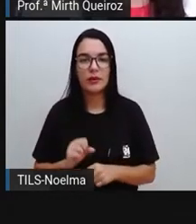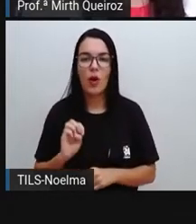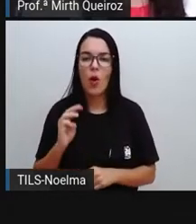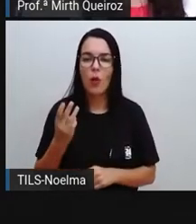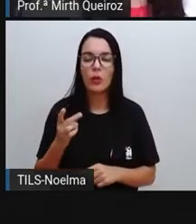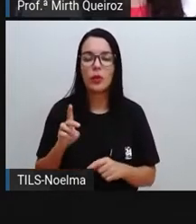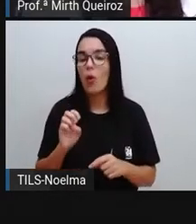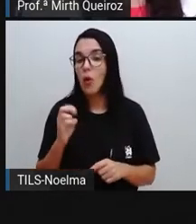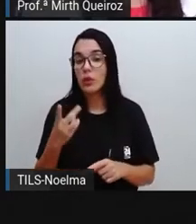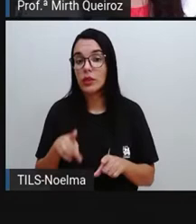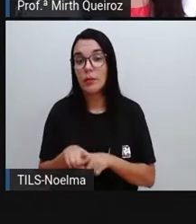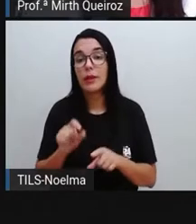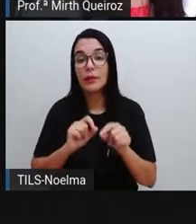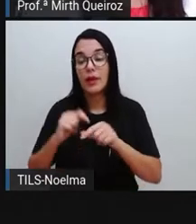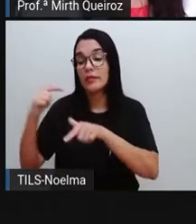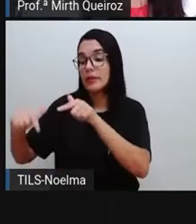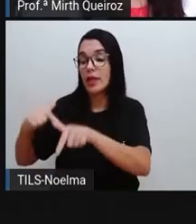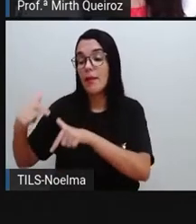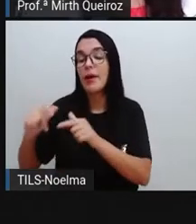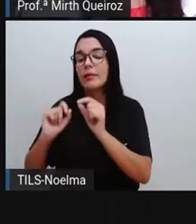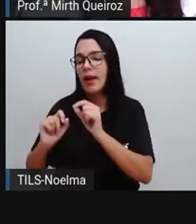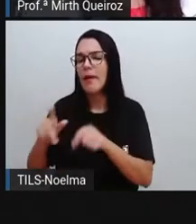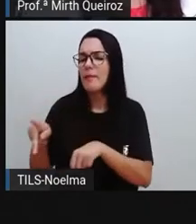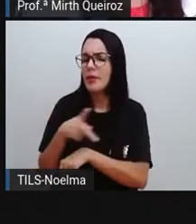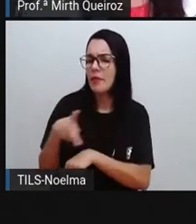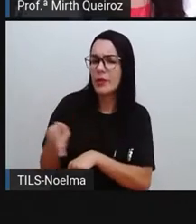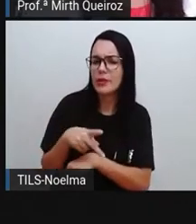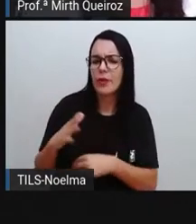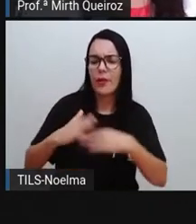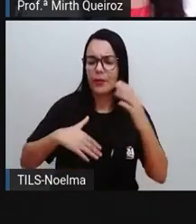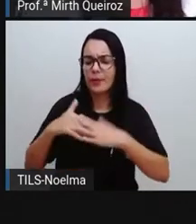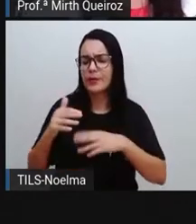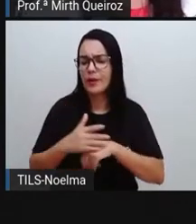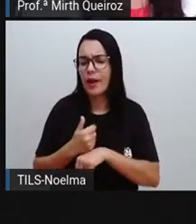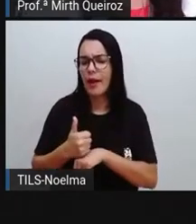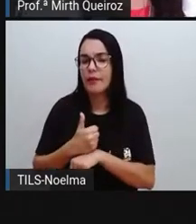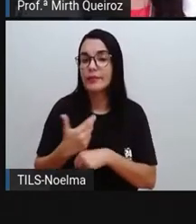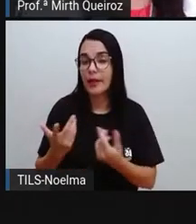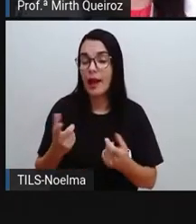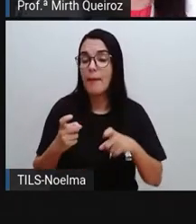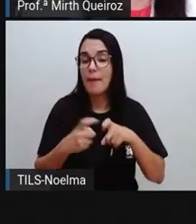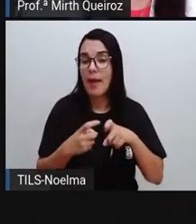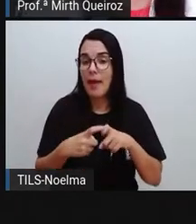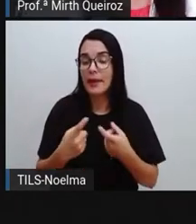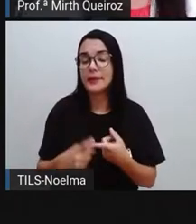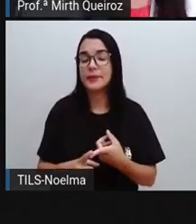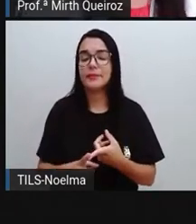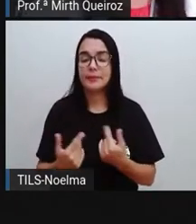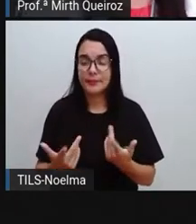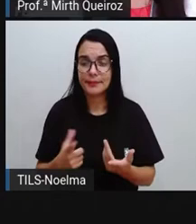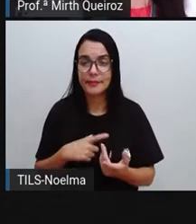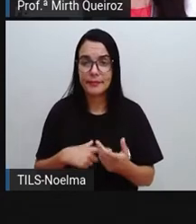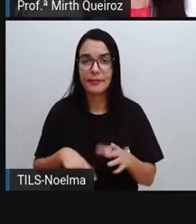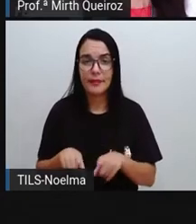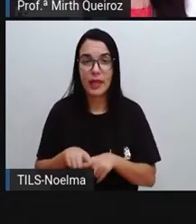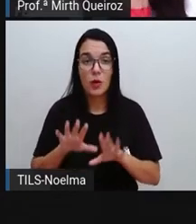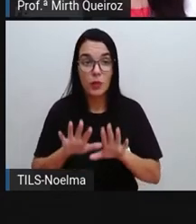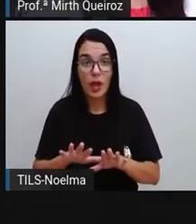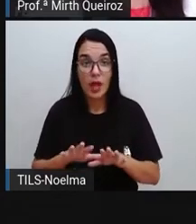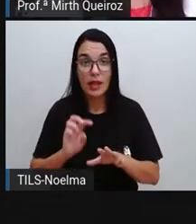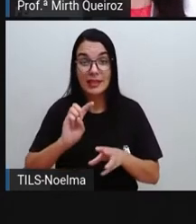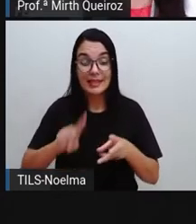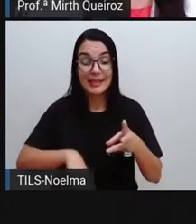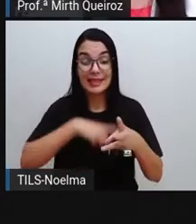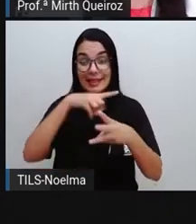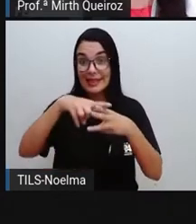terciária os serviços, né? Como de professor, de médico, que faz parte aí da atividade terciária. Nós estamos falando de atividades